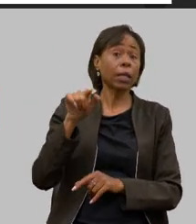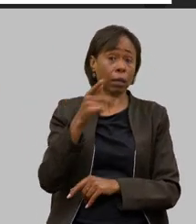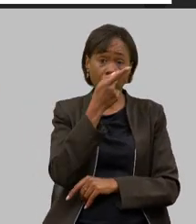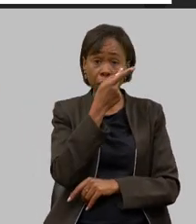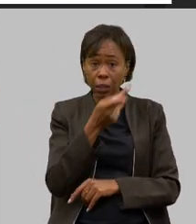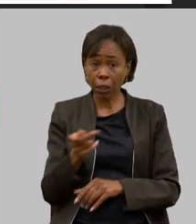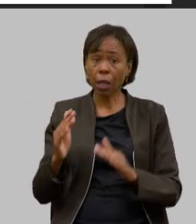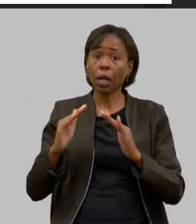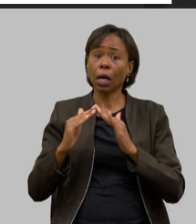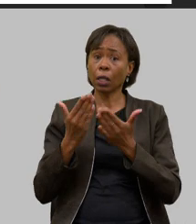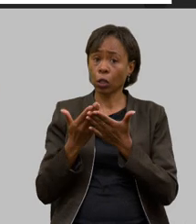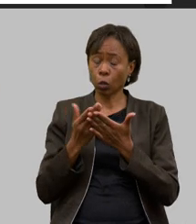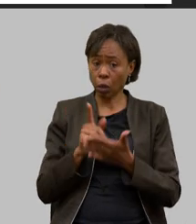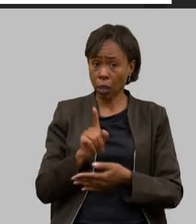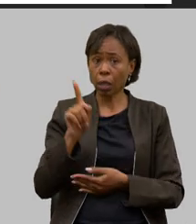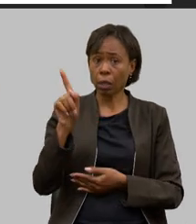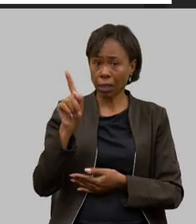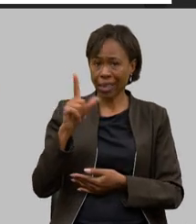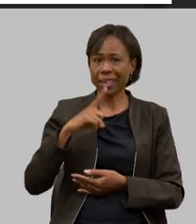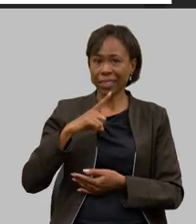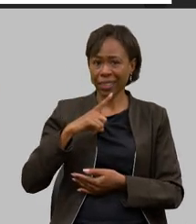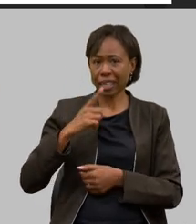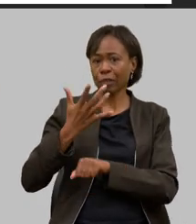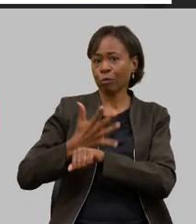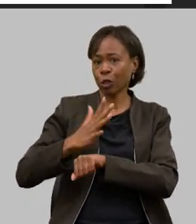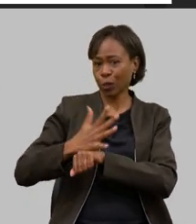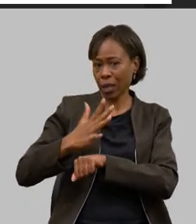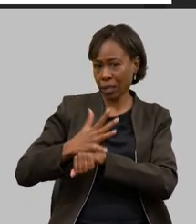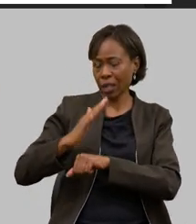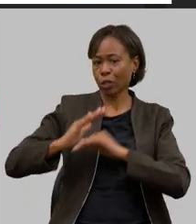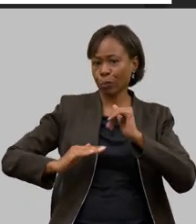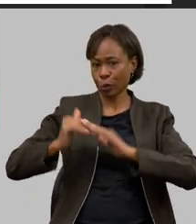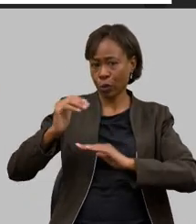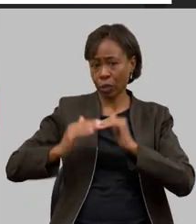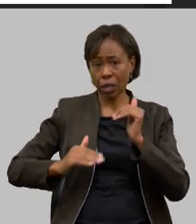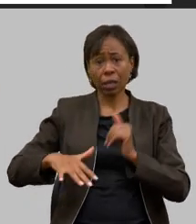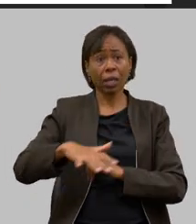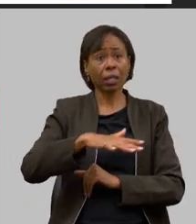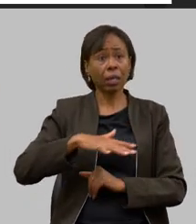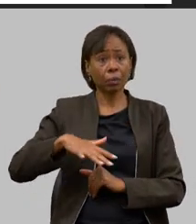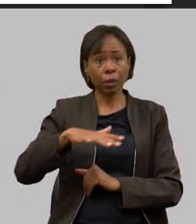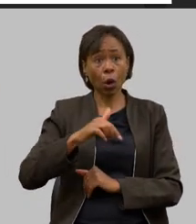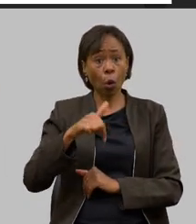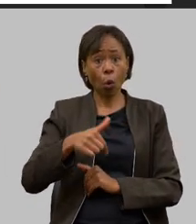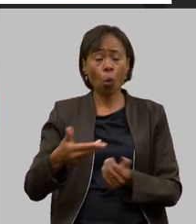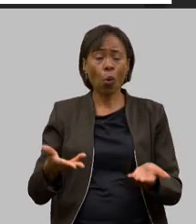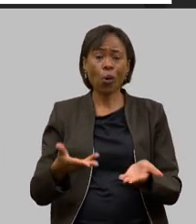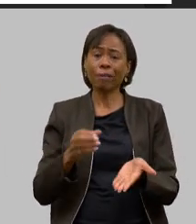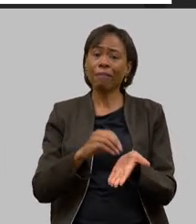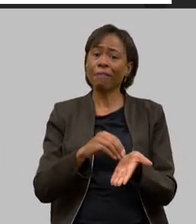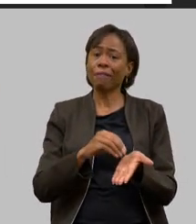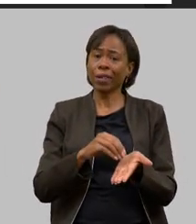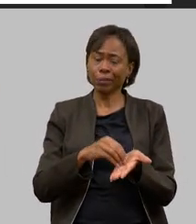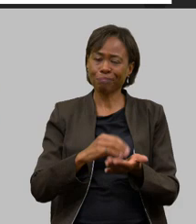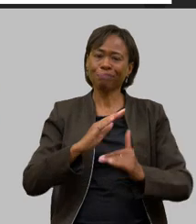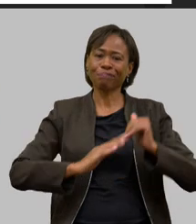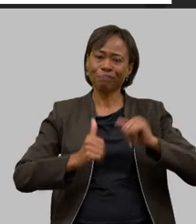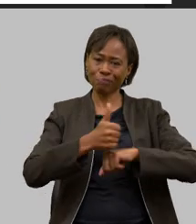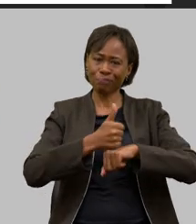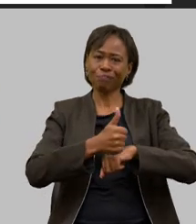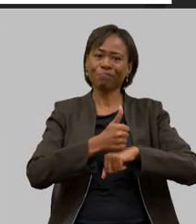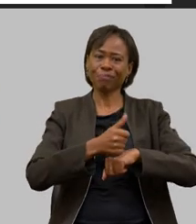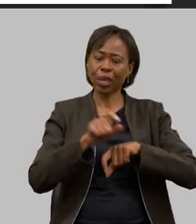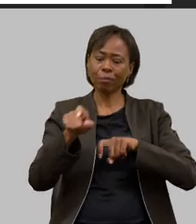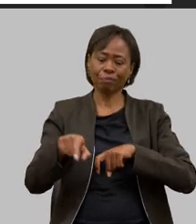produzindo essa tecnologia e treinando esses profissionais que o mercado está ávido por eles hoje falta profissional técnico para o campo